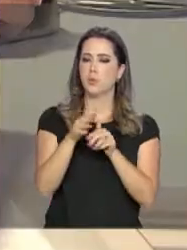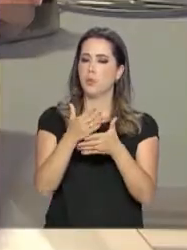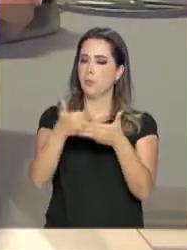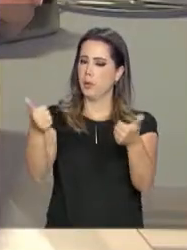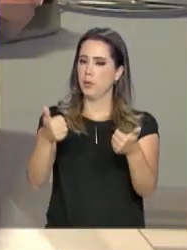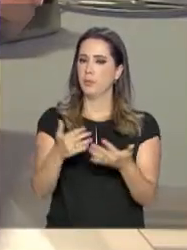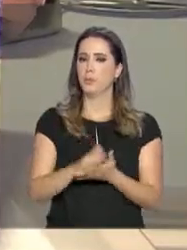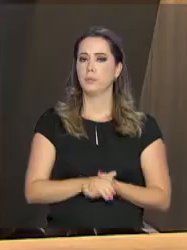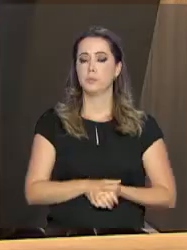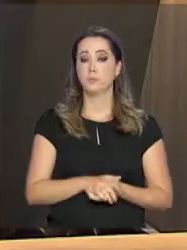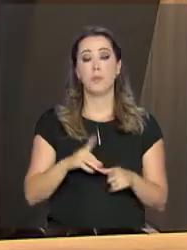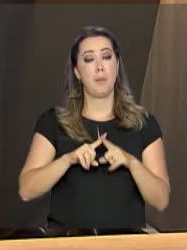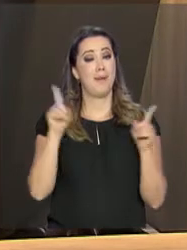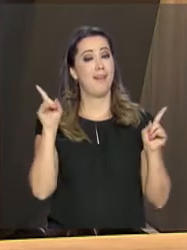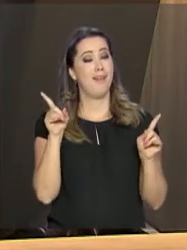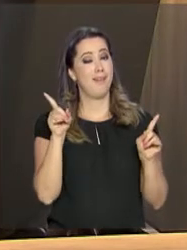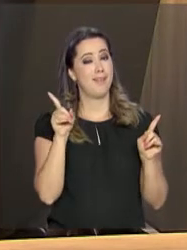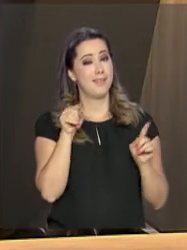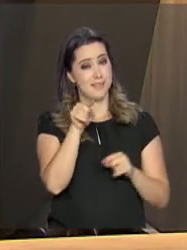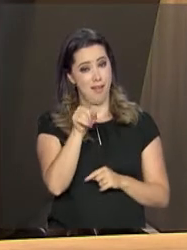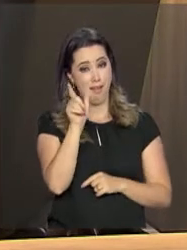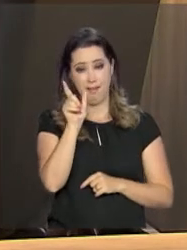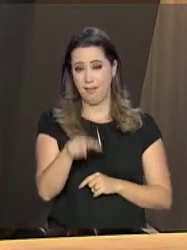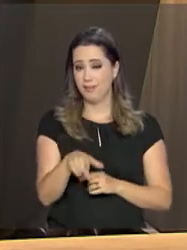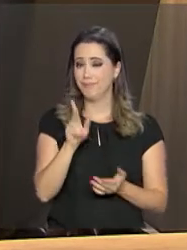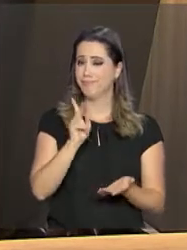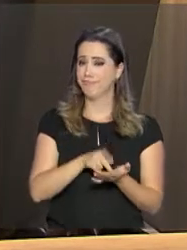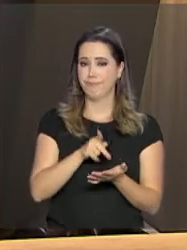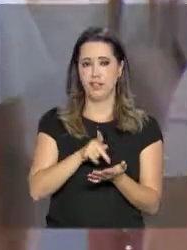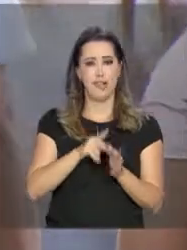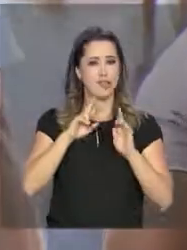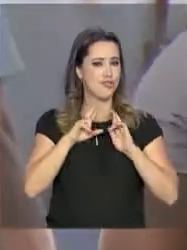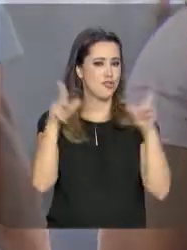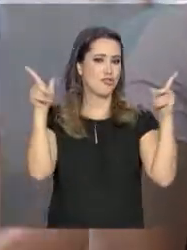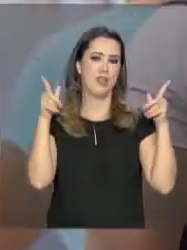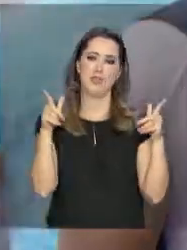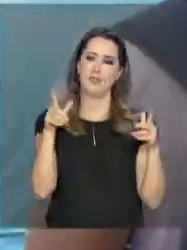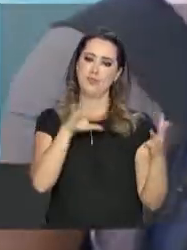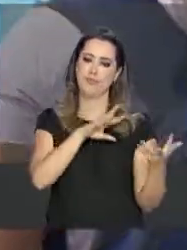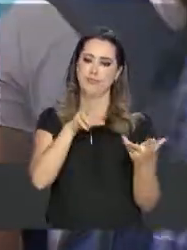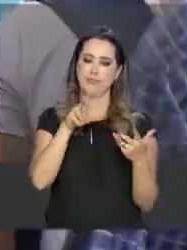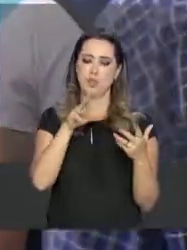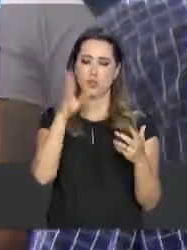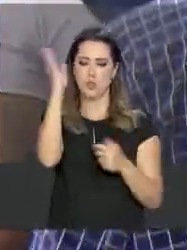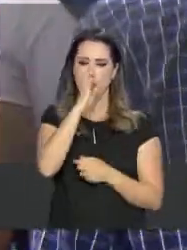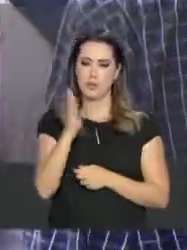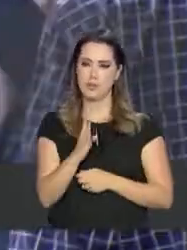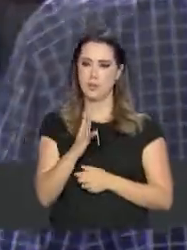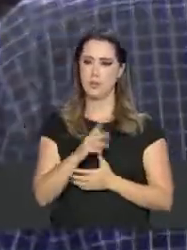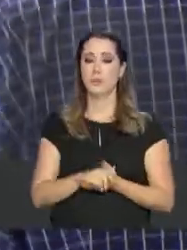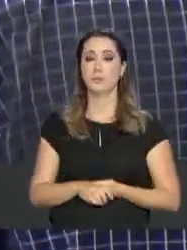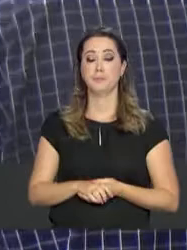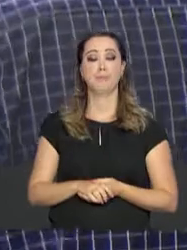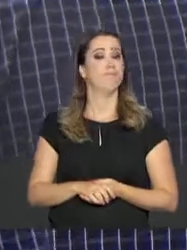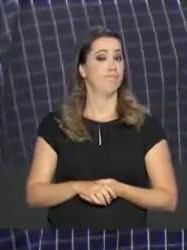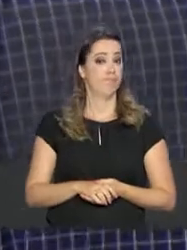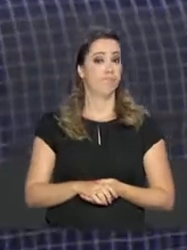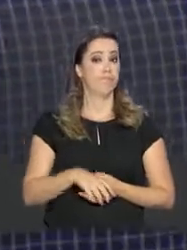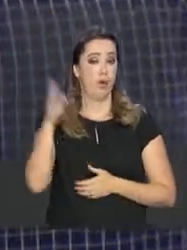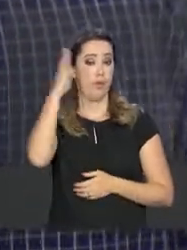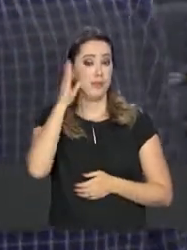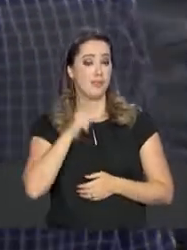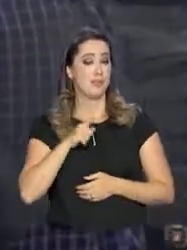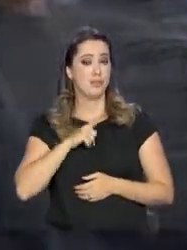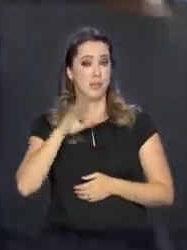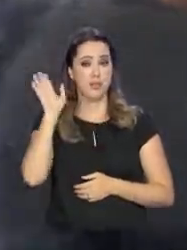sim. Mas o exemplo de Isabela não é a realidade brasileira. O Brasil já abriga a terceira maior população carcerária do